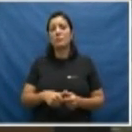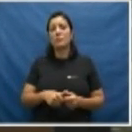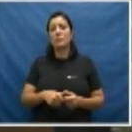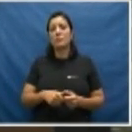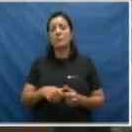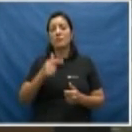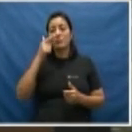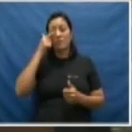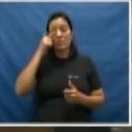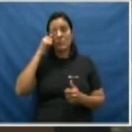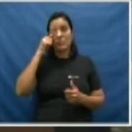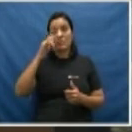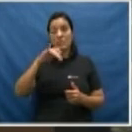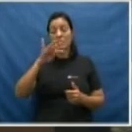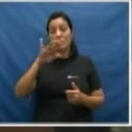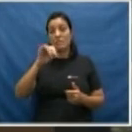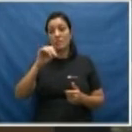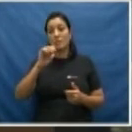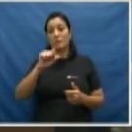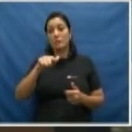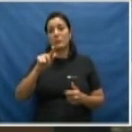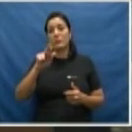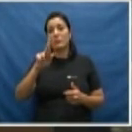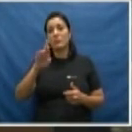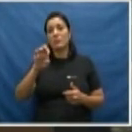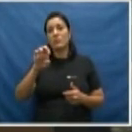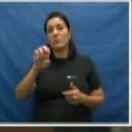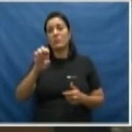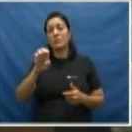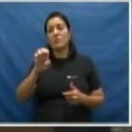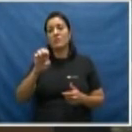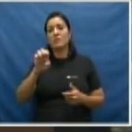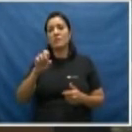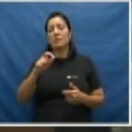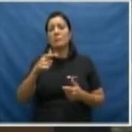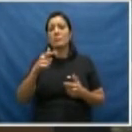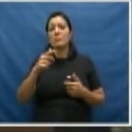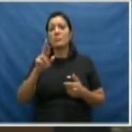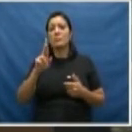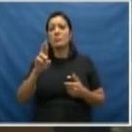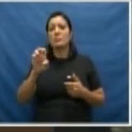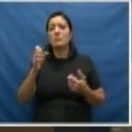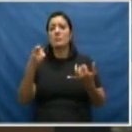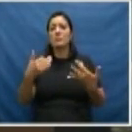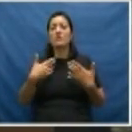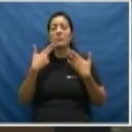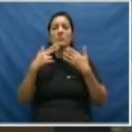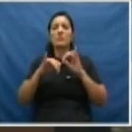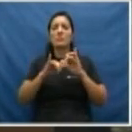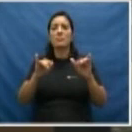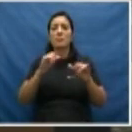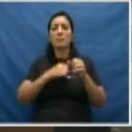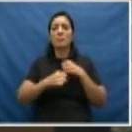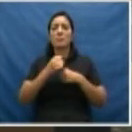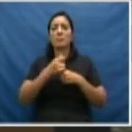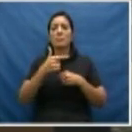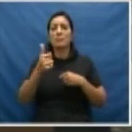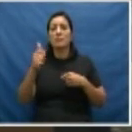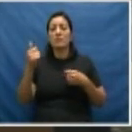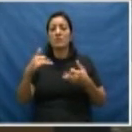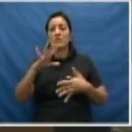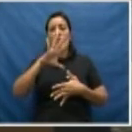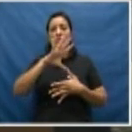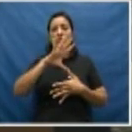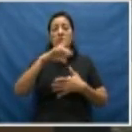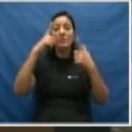O Instituto Sangare no Brasil, trabalhando com dados no Ministério da Saúde, publicou ano passado o mapa da violência no